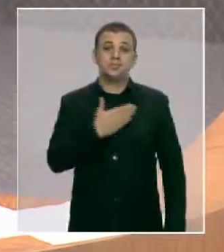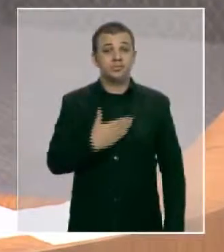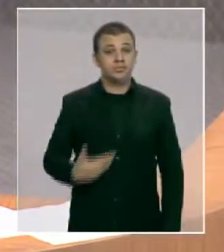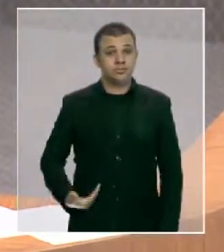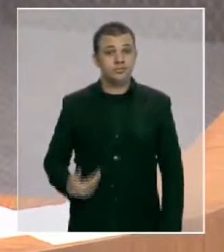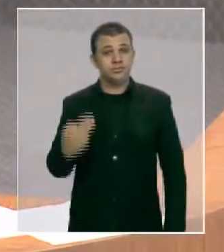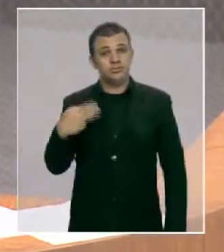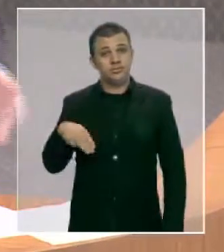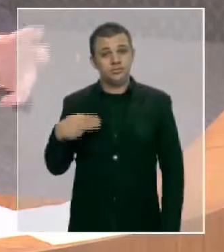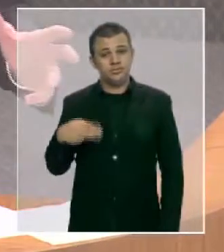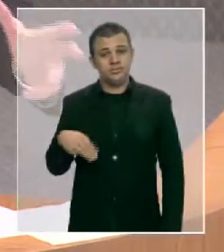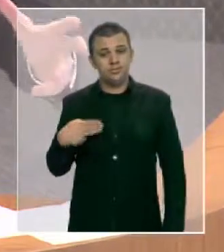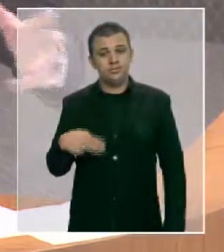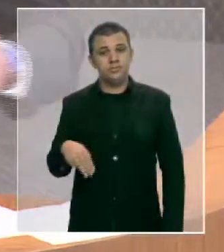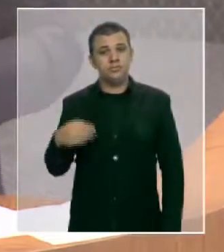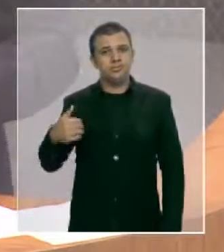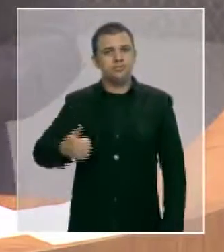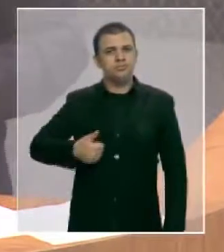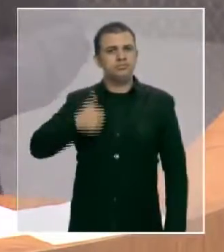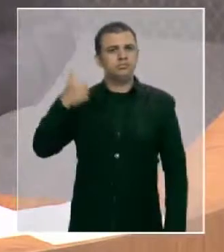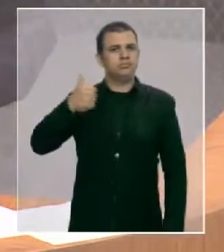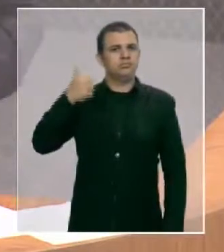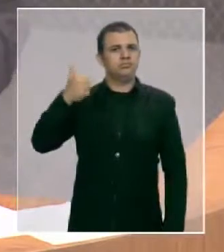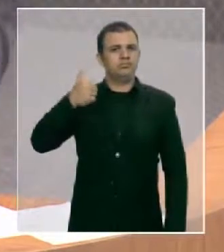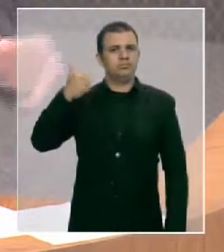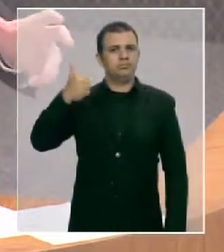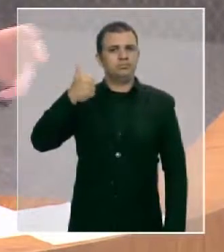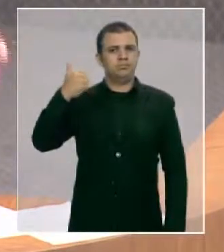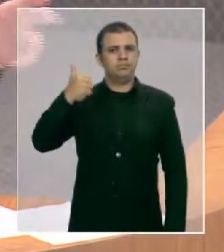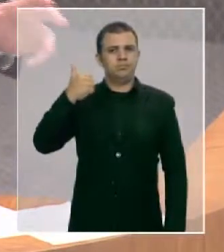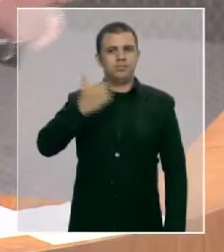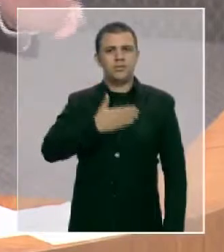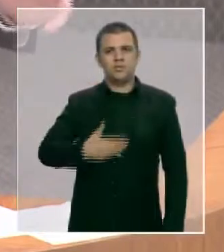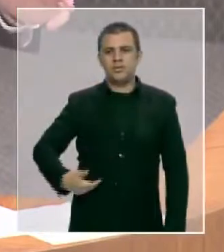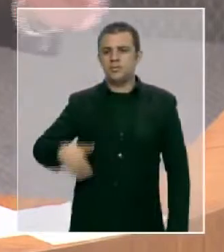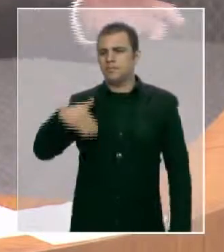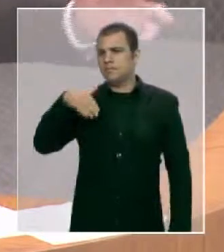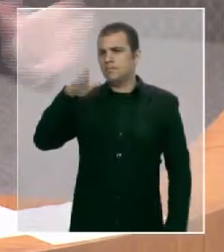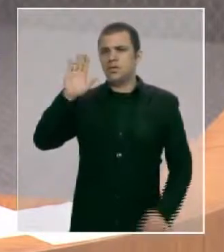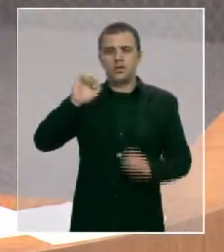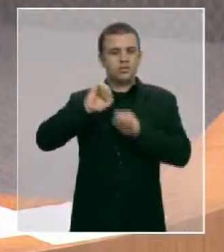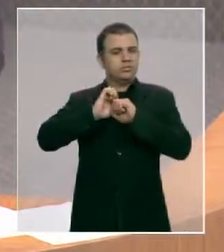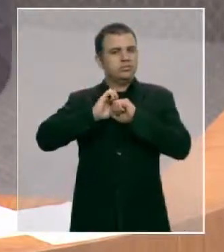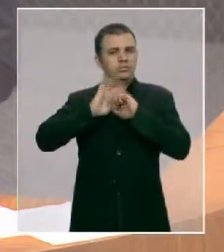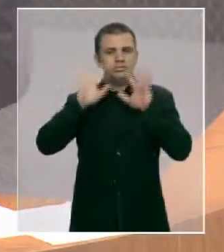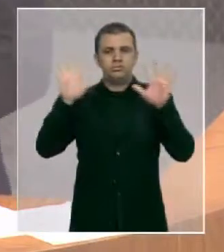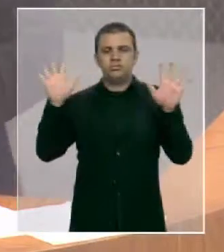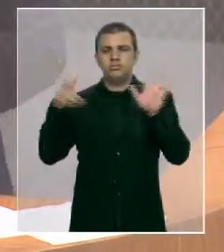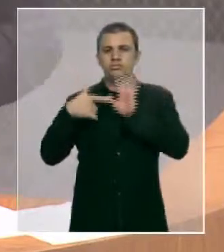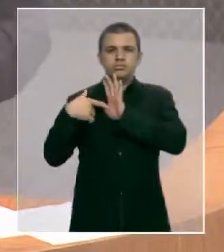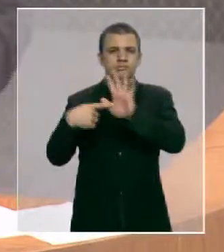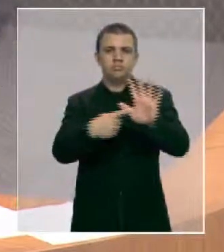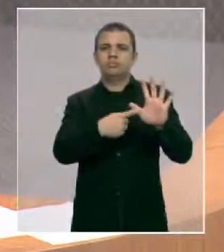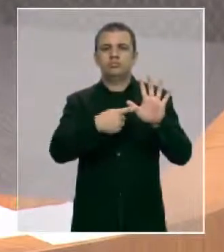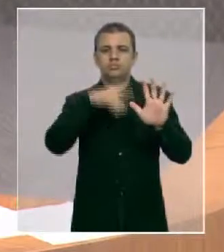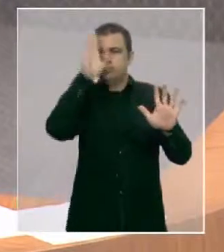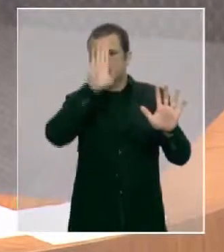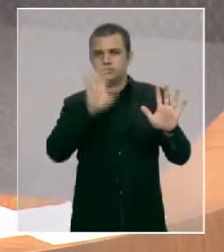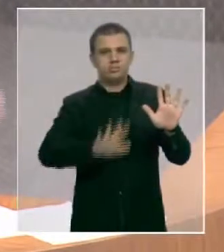Maranhão, em primeiro lugar, como um dos governos mais transparentes do Brasil.